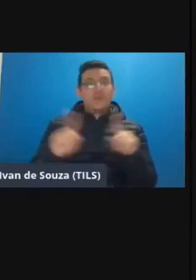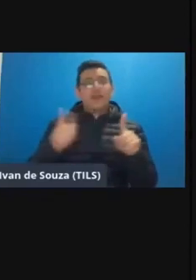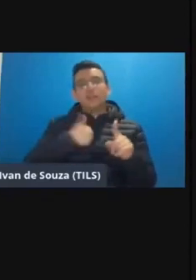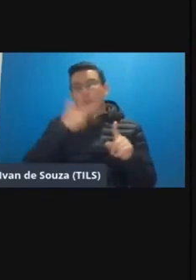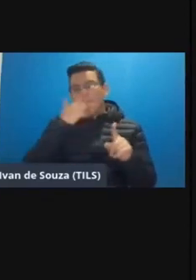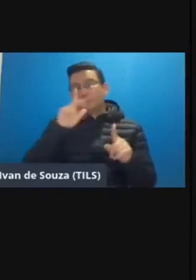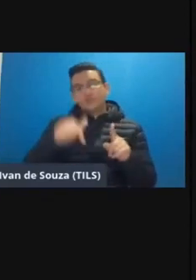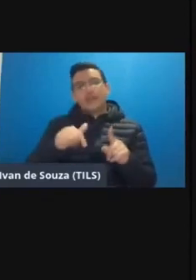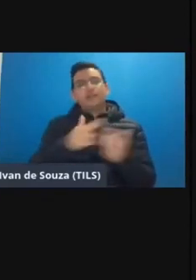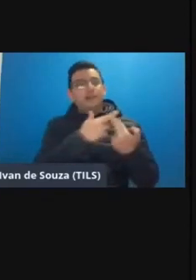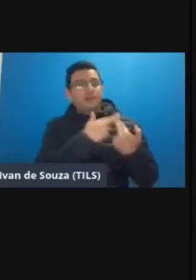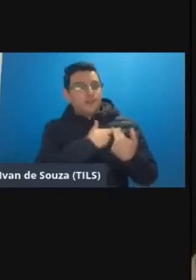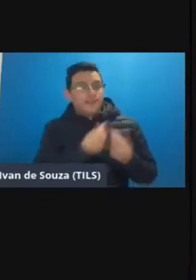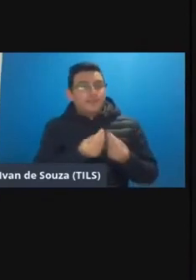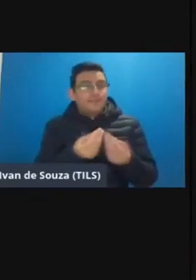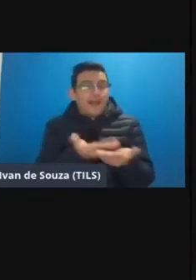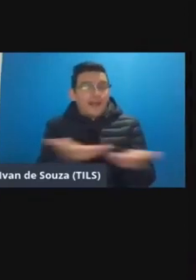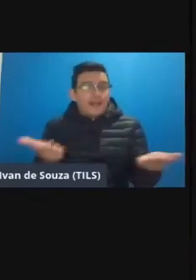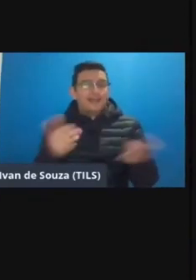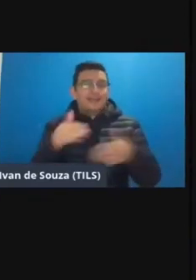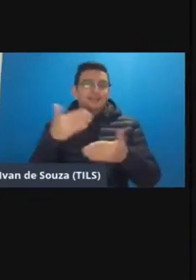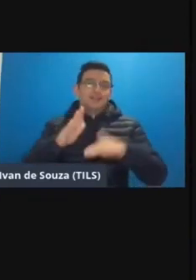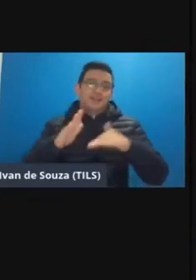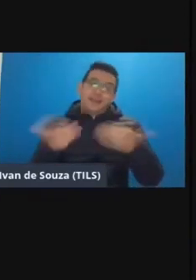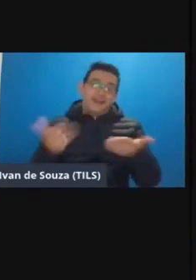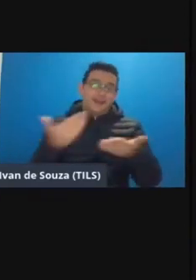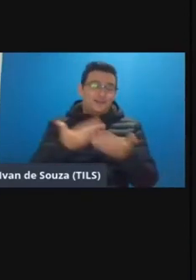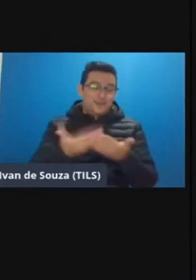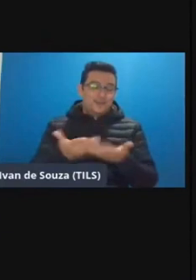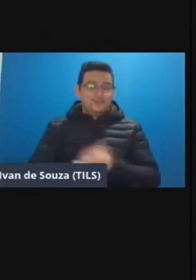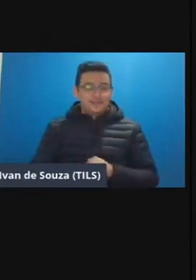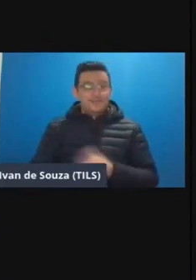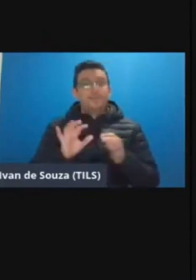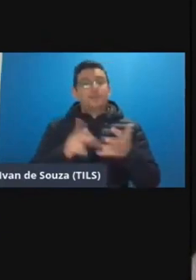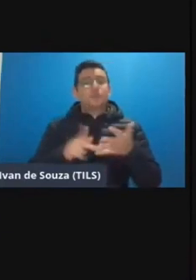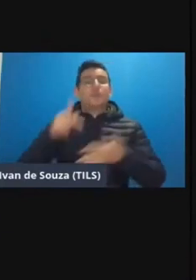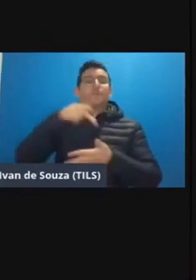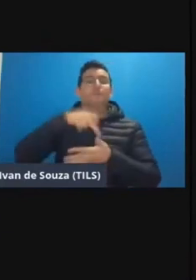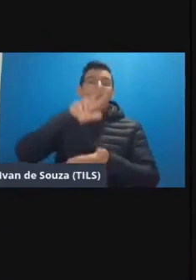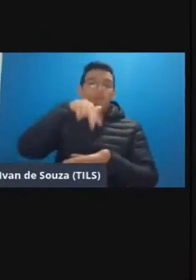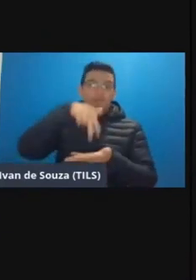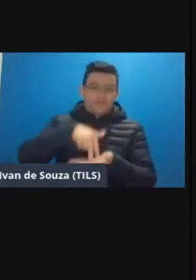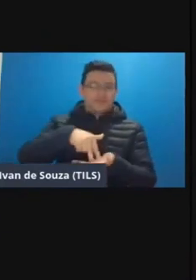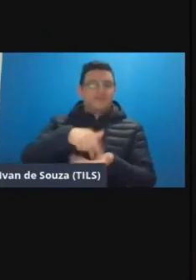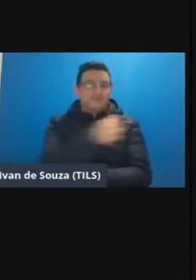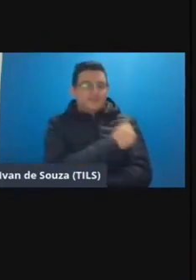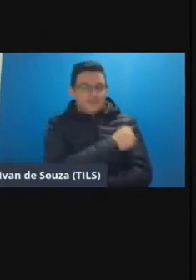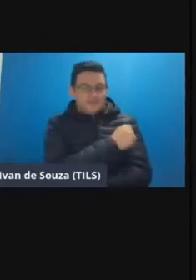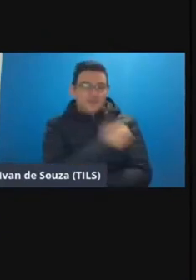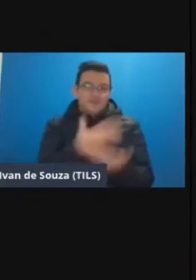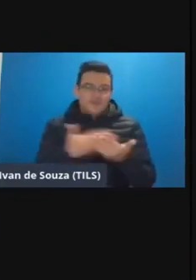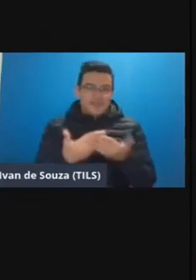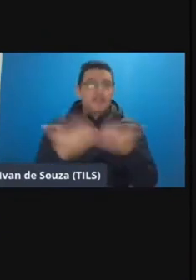passar essa responsabilidade a eles né isso aí protagonismo no estudante como a Ana diz que o elogio